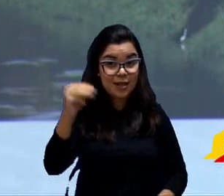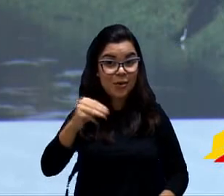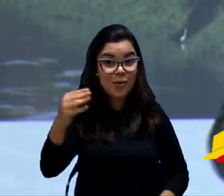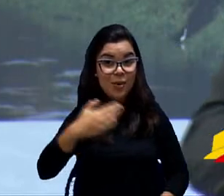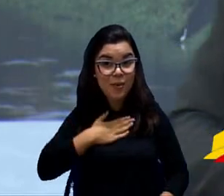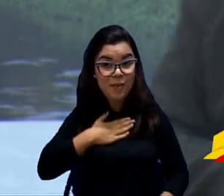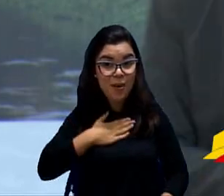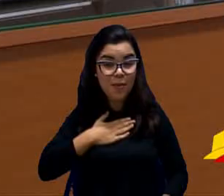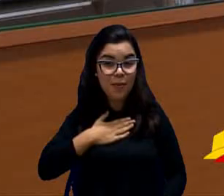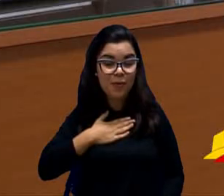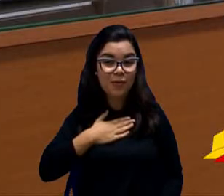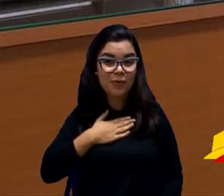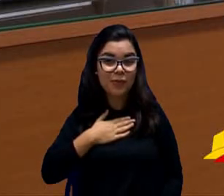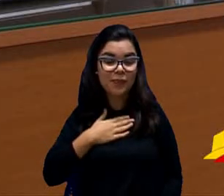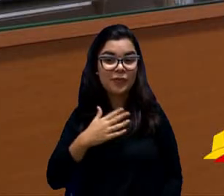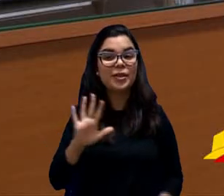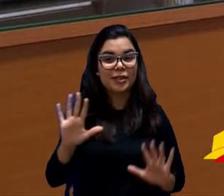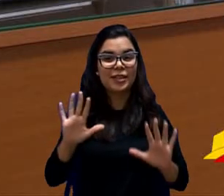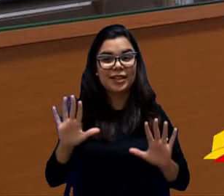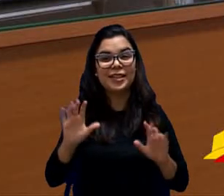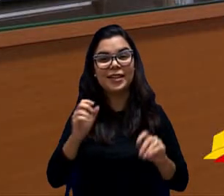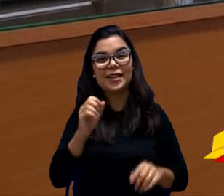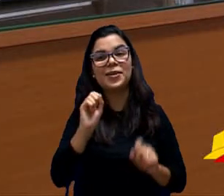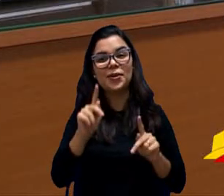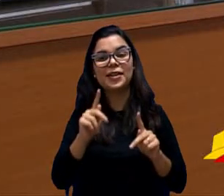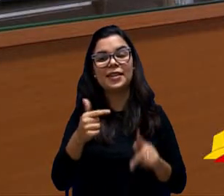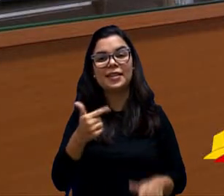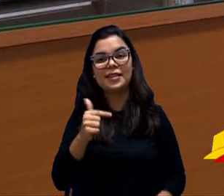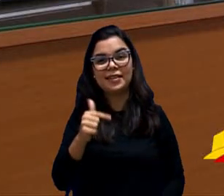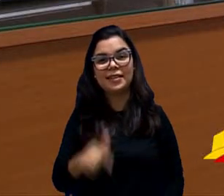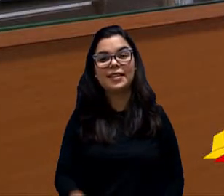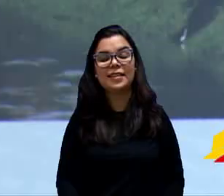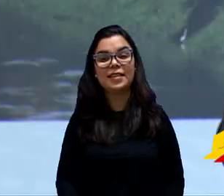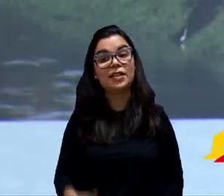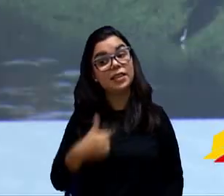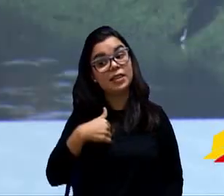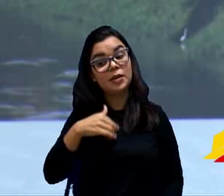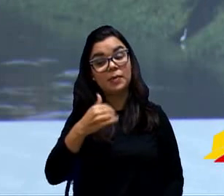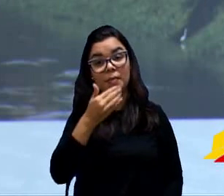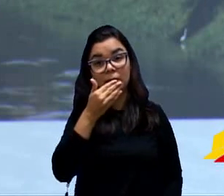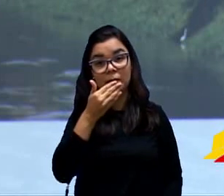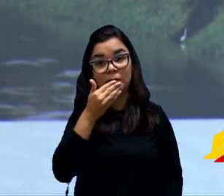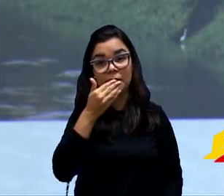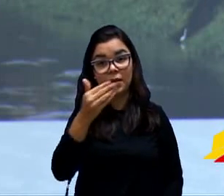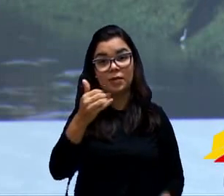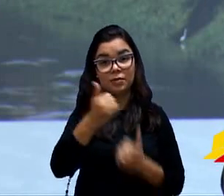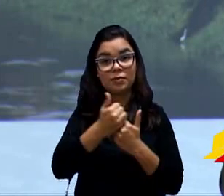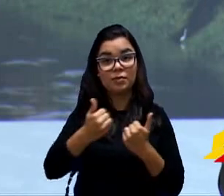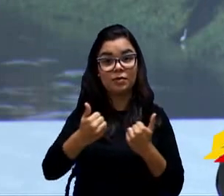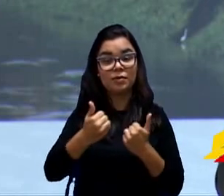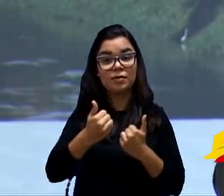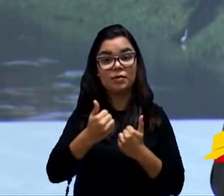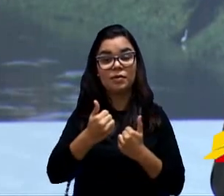cinco minutos. Vossa Excelência, vai reservar o tempo, Vossa Excelência? Reserve e peço a retirada, por entereza, presidente.